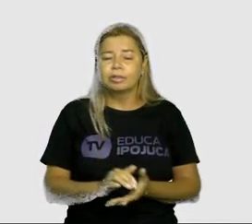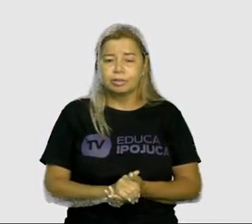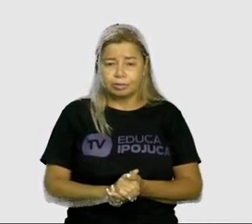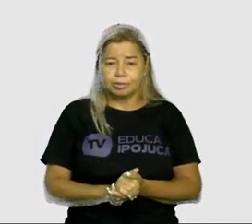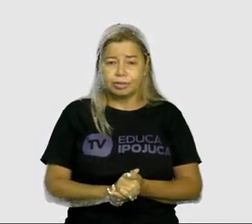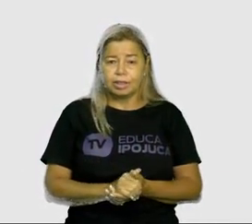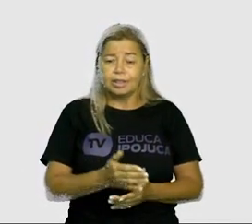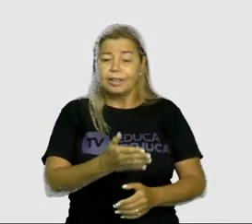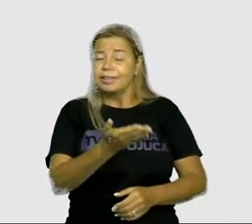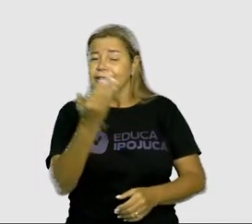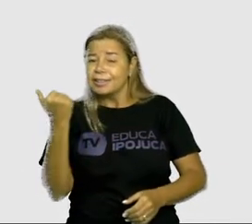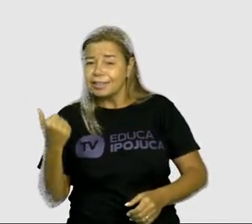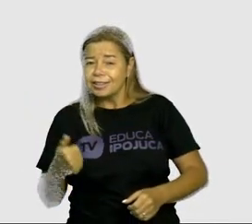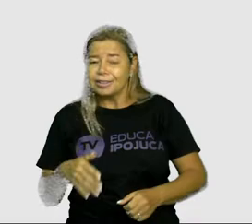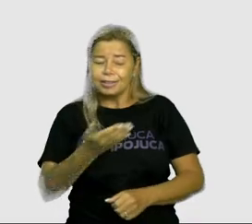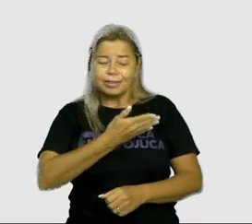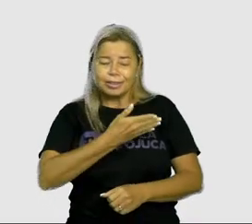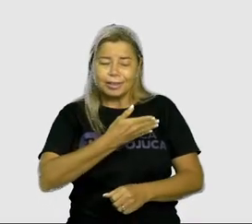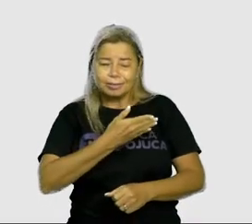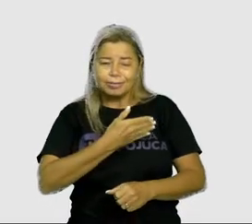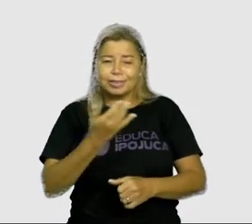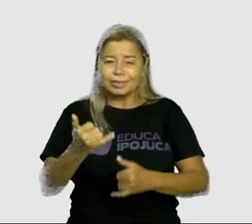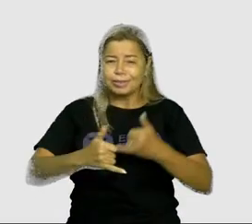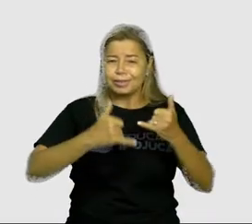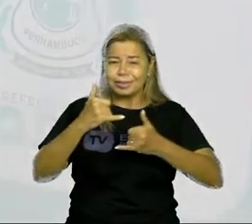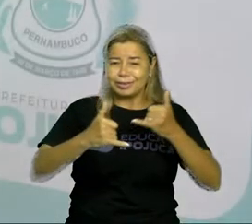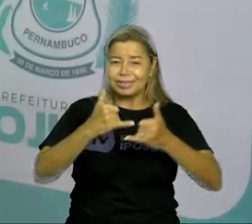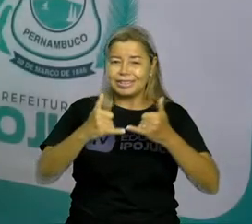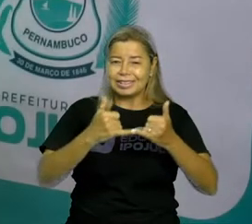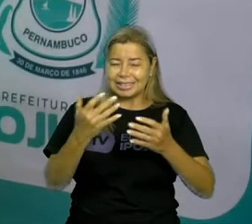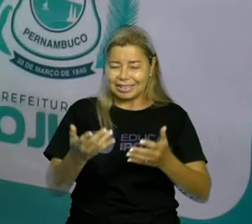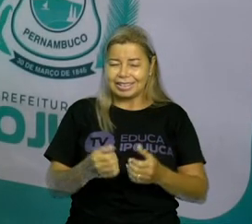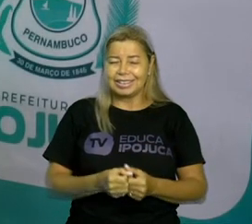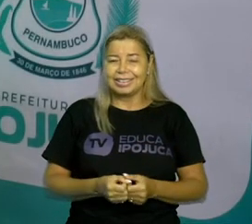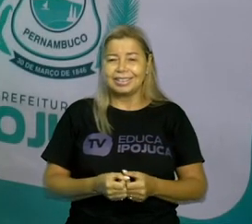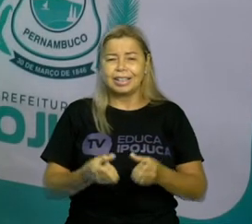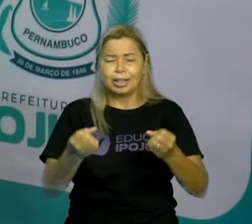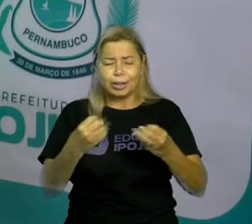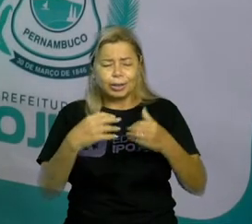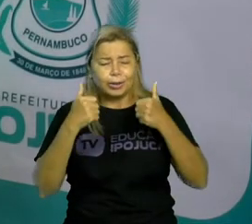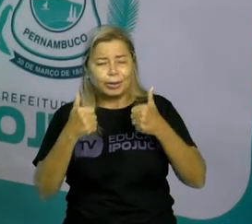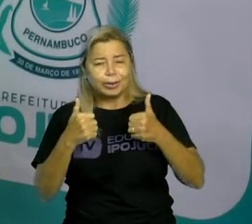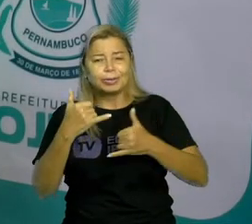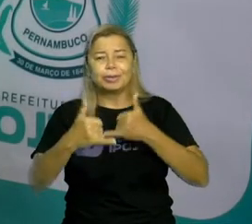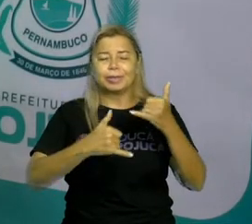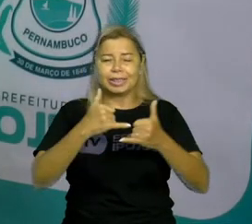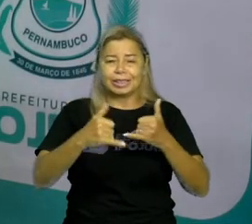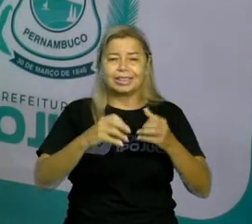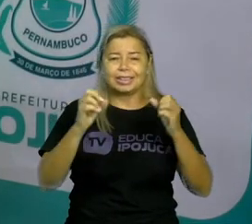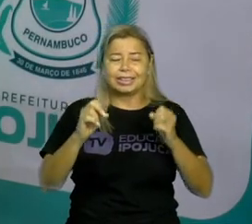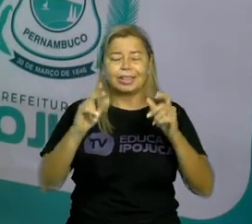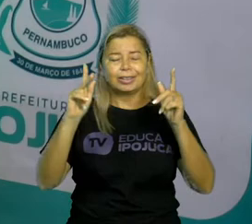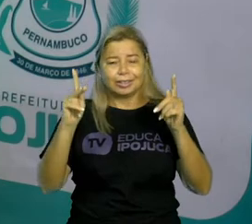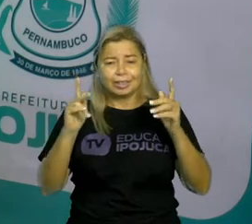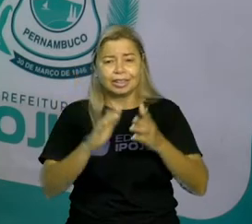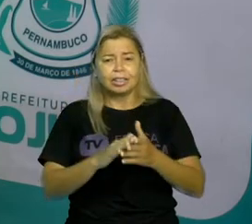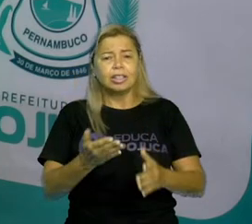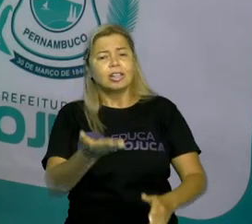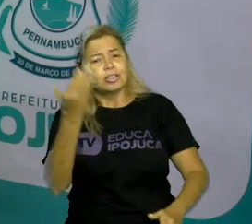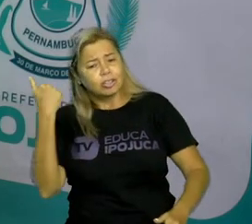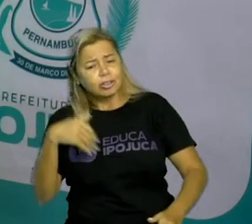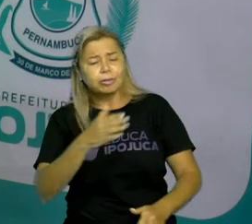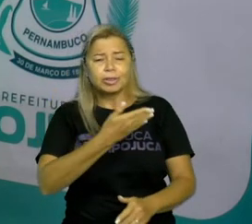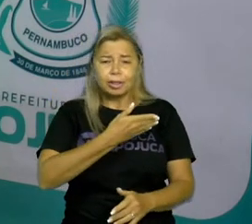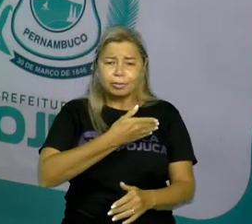Aproveita, chama teus amigos para brincar de amarelinha. E que vocês tenham uma ótima brincadeira. Tá certo? Chama os amigos para brincar